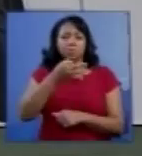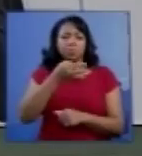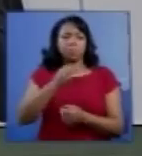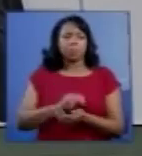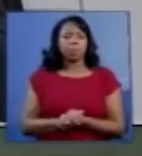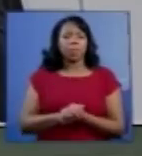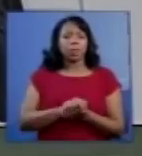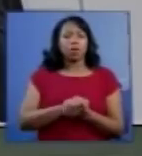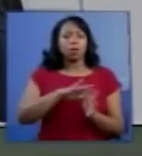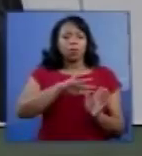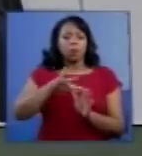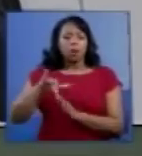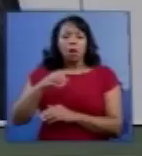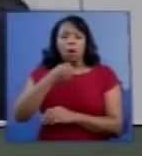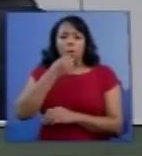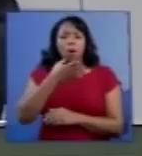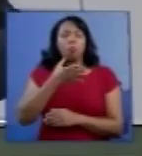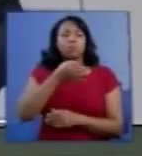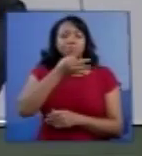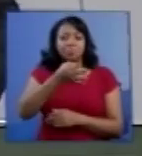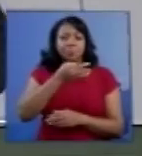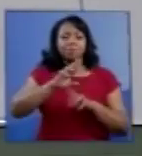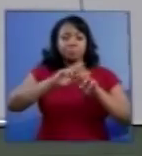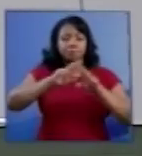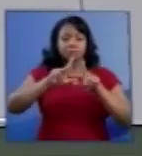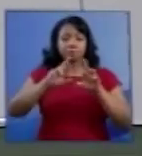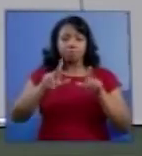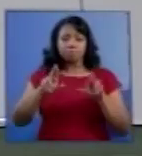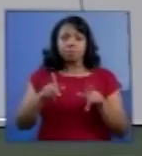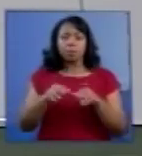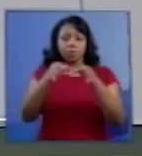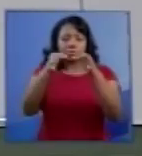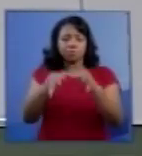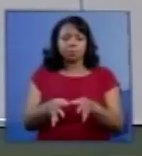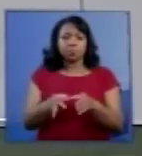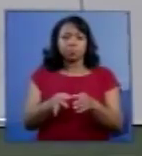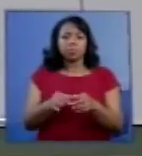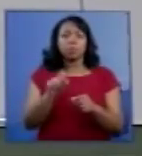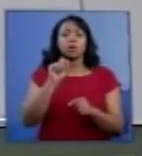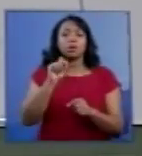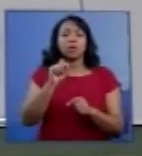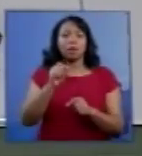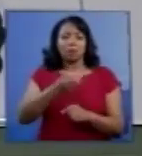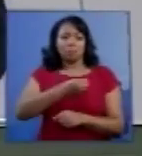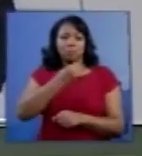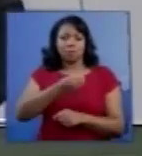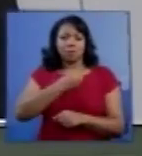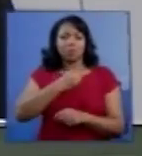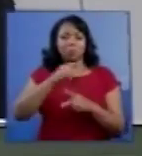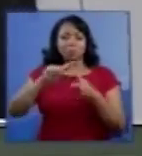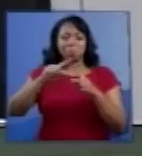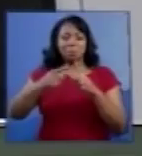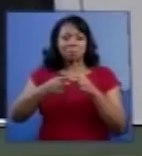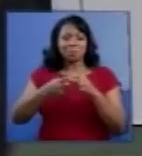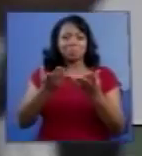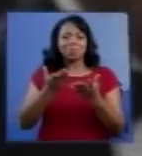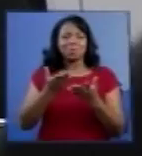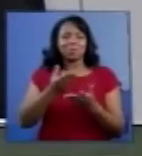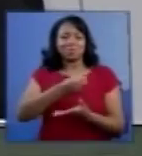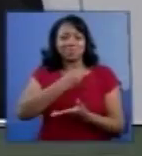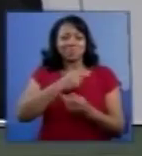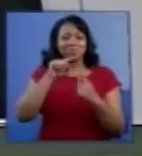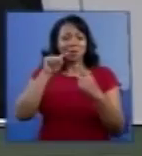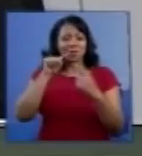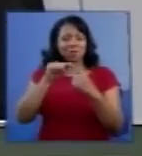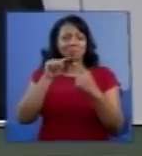Muito bem. As colocações diversificadas confirmam que a balança da vida tem dois pratos. E